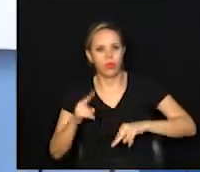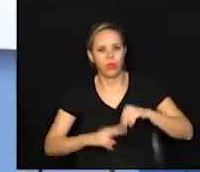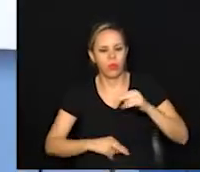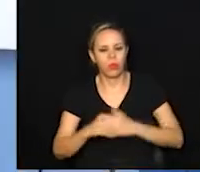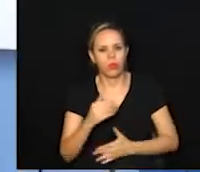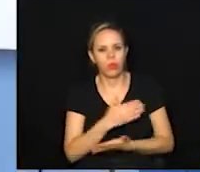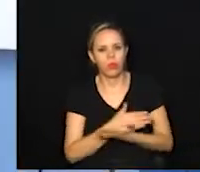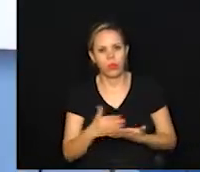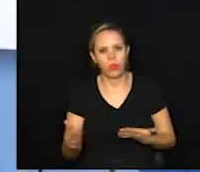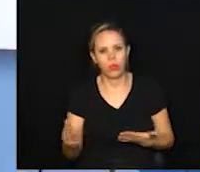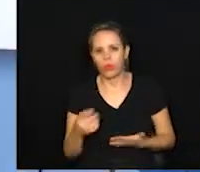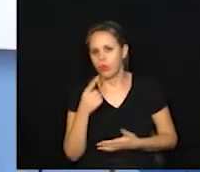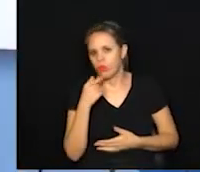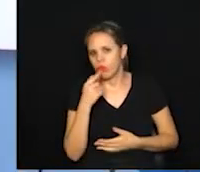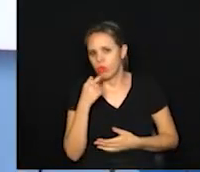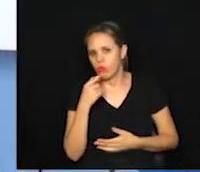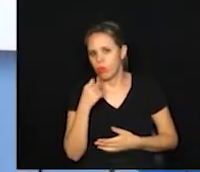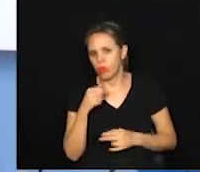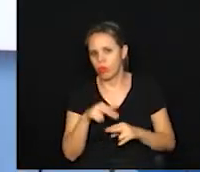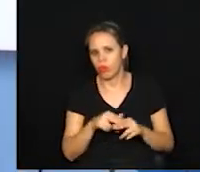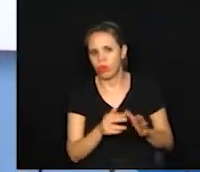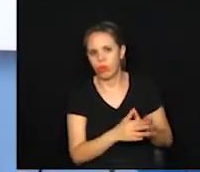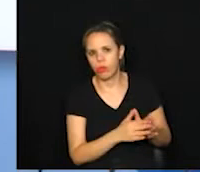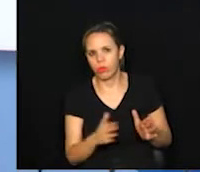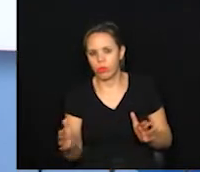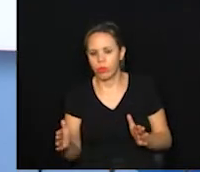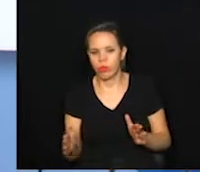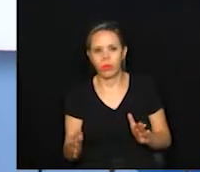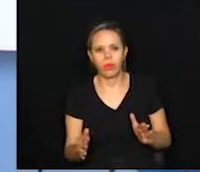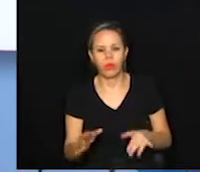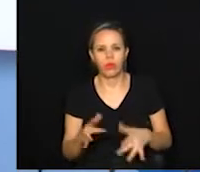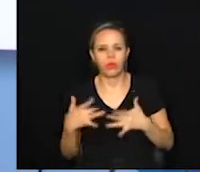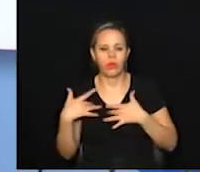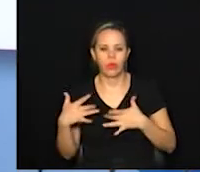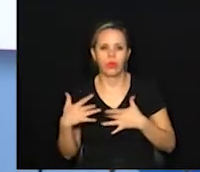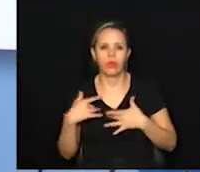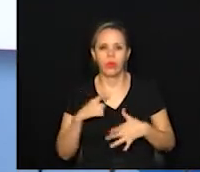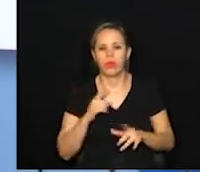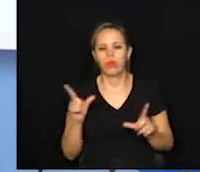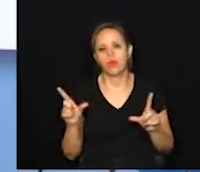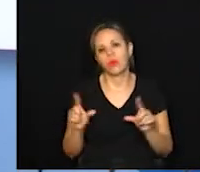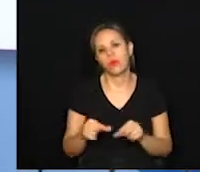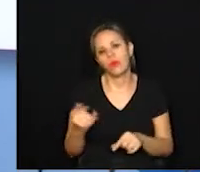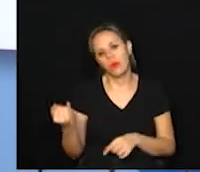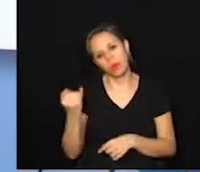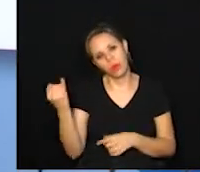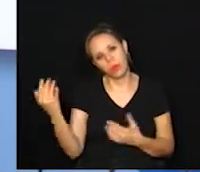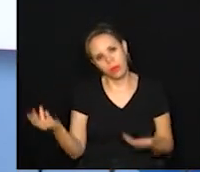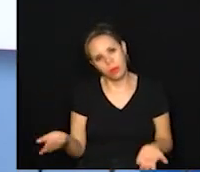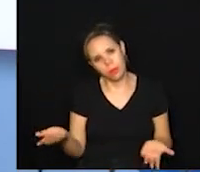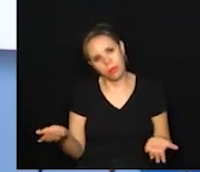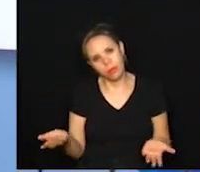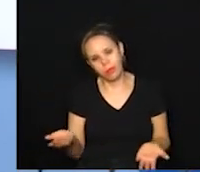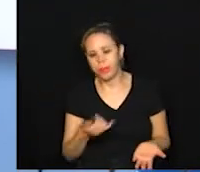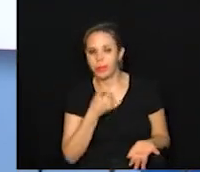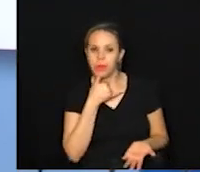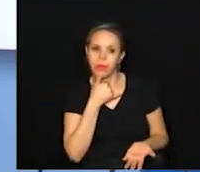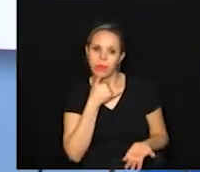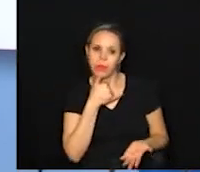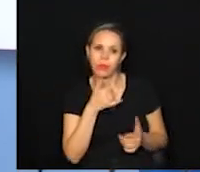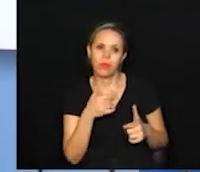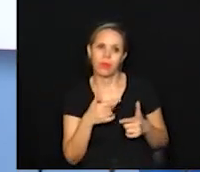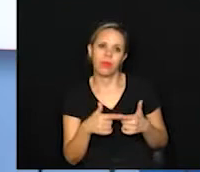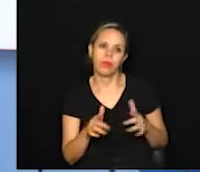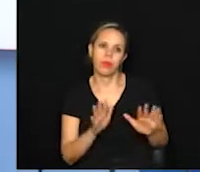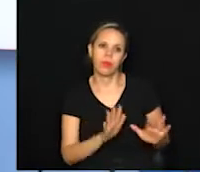chamado junho vermelho, justamente período em que as doações têm uma queda importante, mas infelizmente, por outro